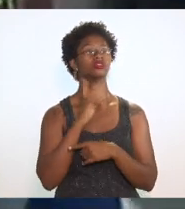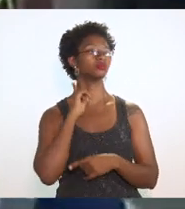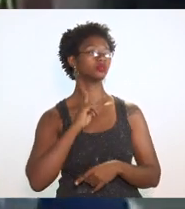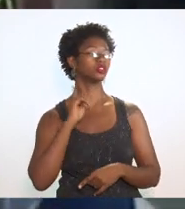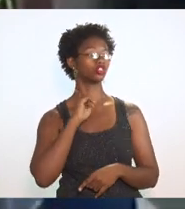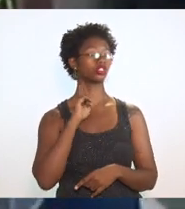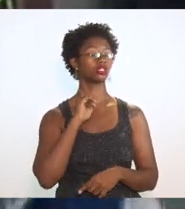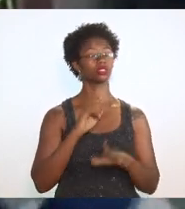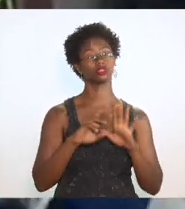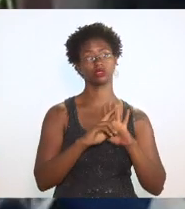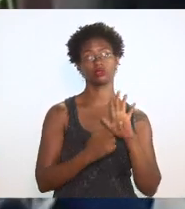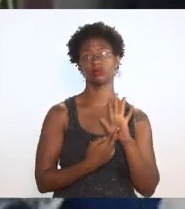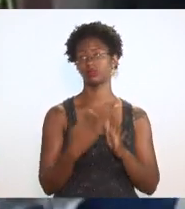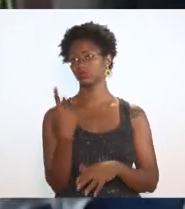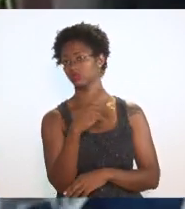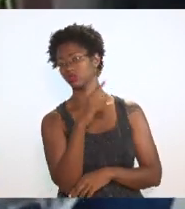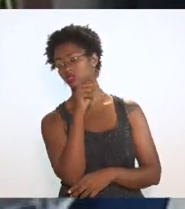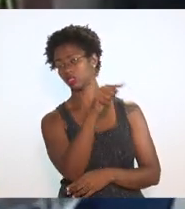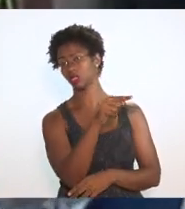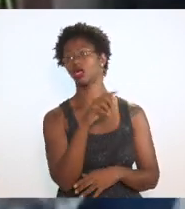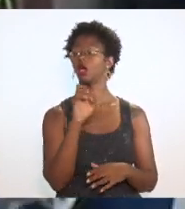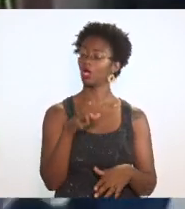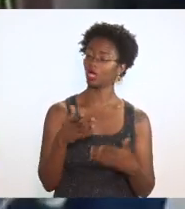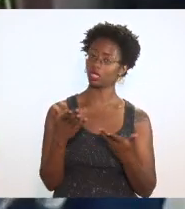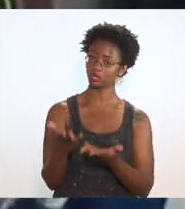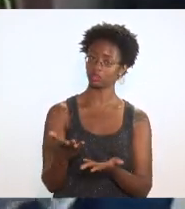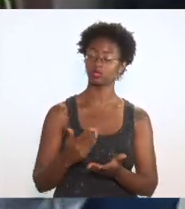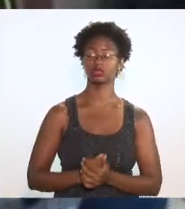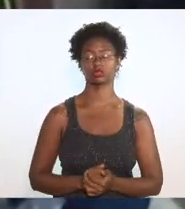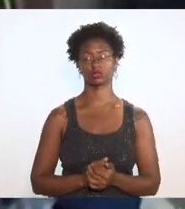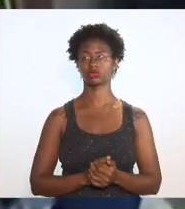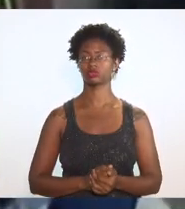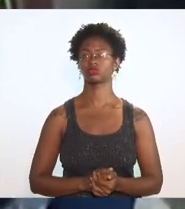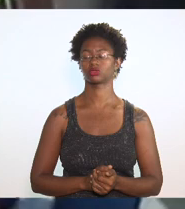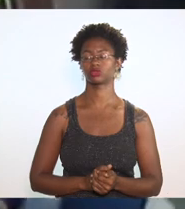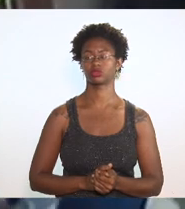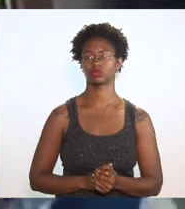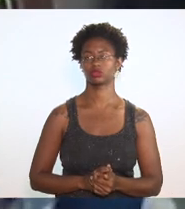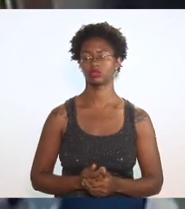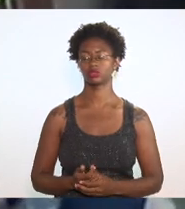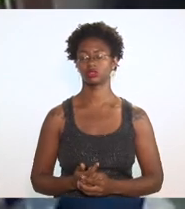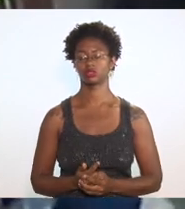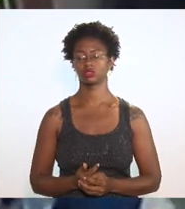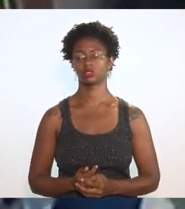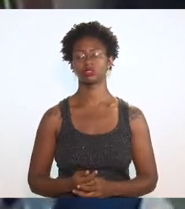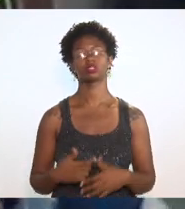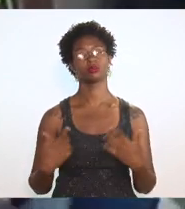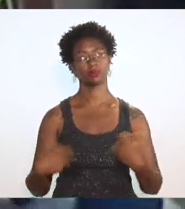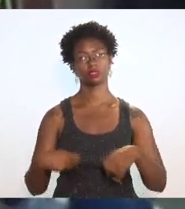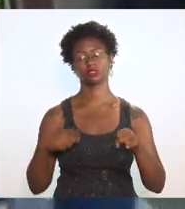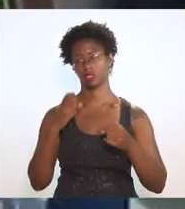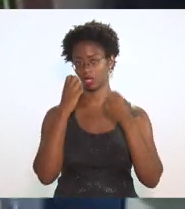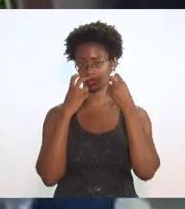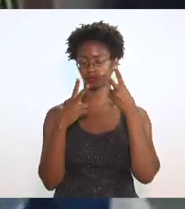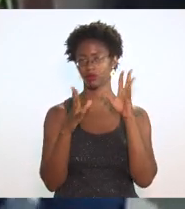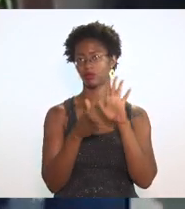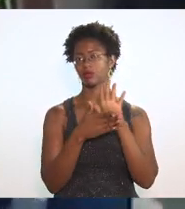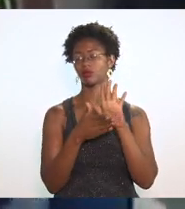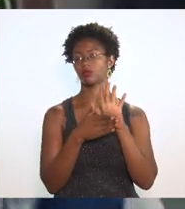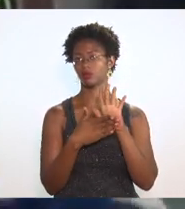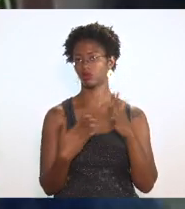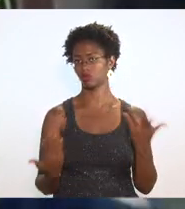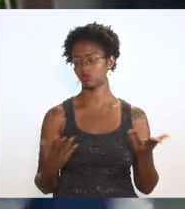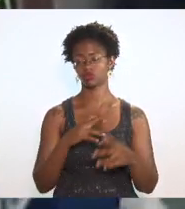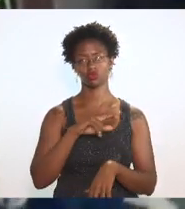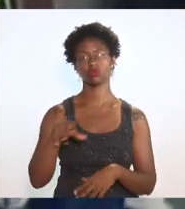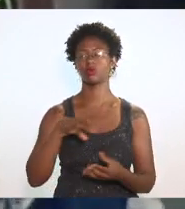então é essa é essa é essa disposição que tem que ser objeto da proposição não misturar